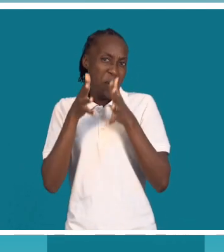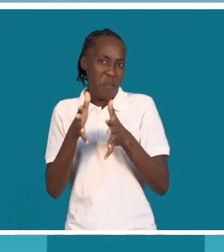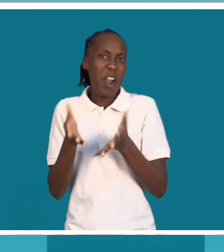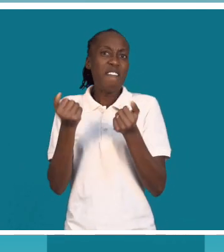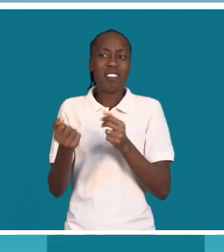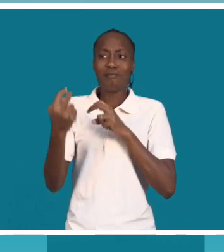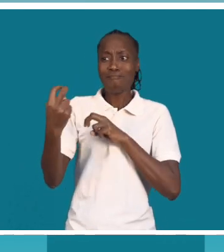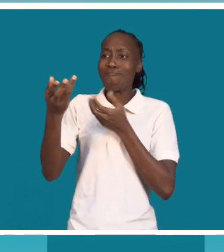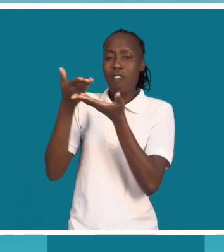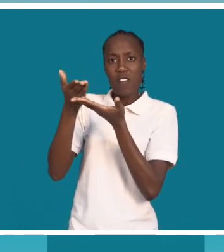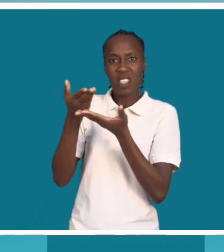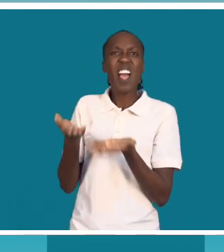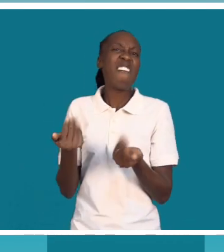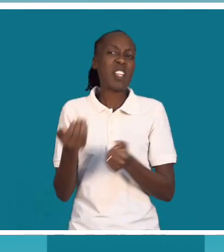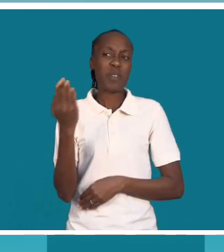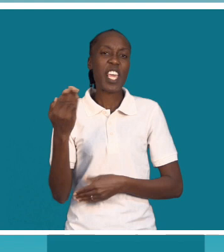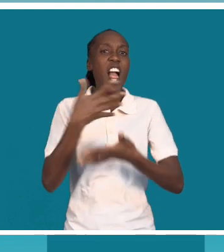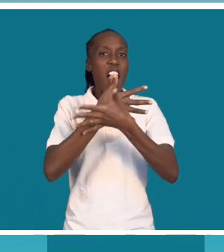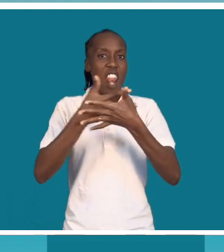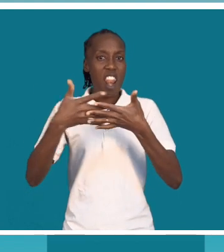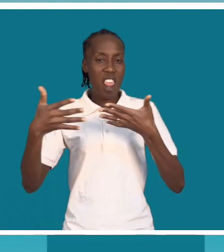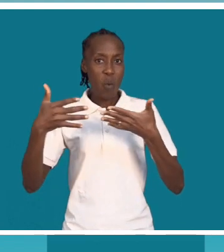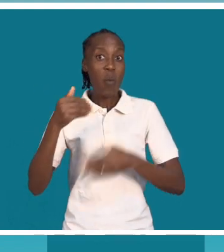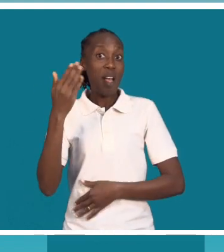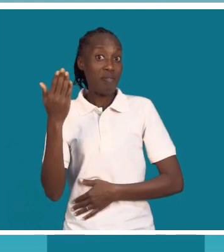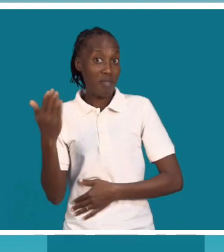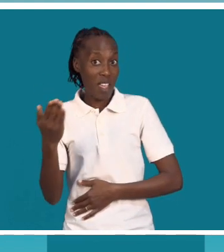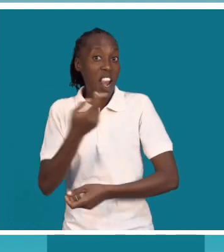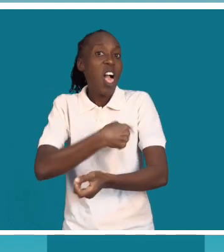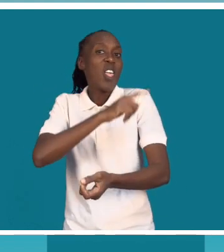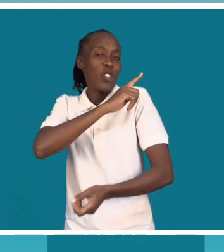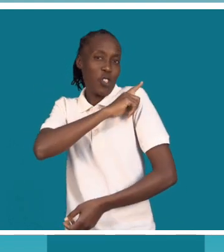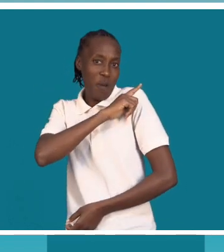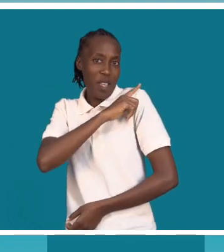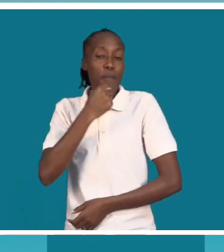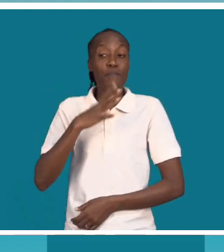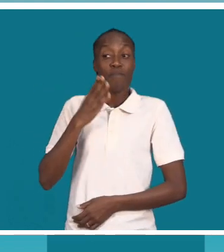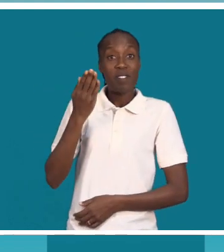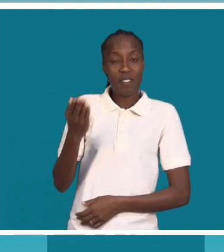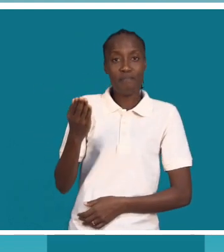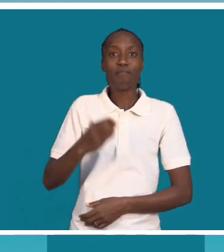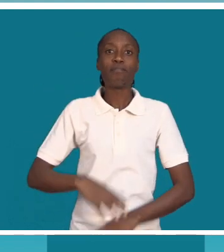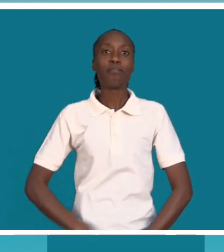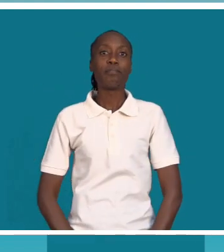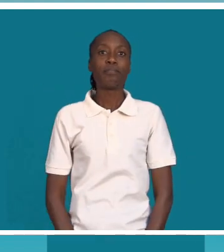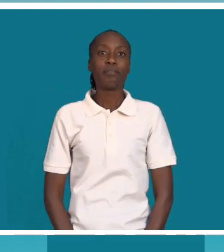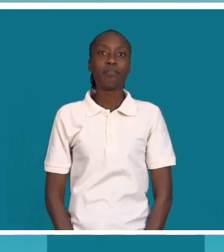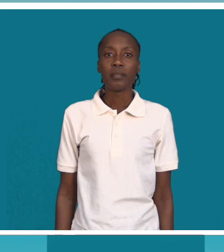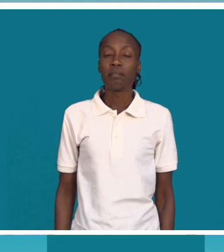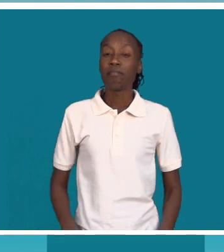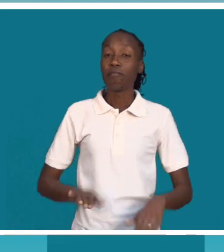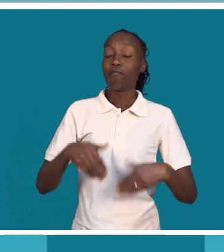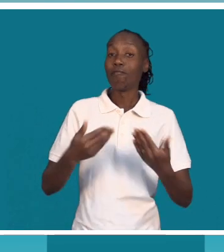tenho a maneira de falar facilmente, porque ele fala o espanhol. Porque o mais me afeta é o problema do idioma, verdade.